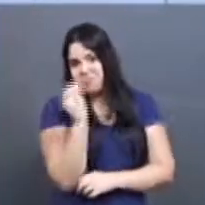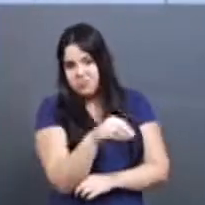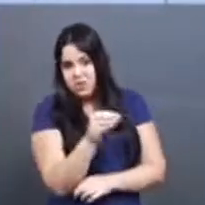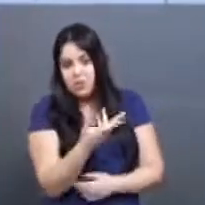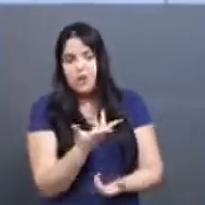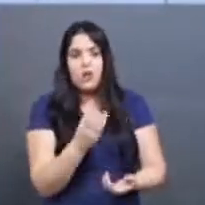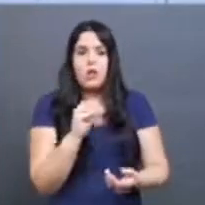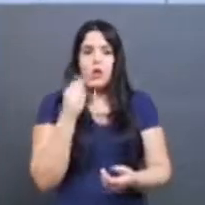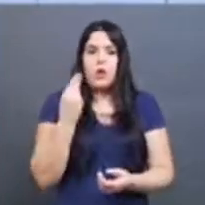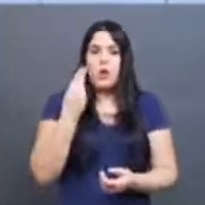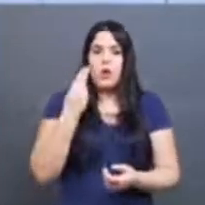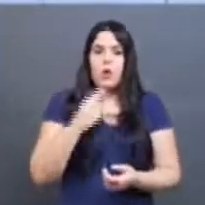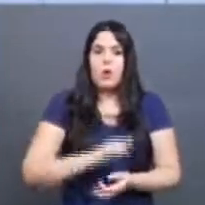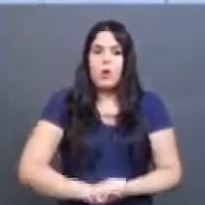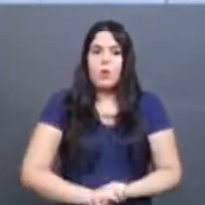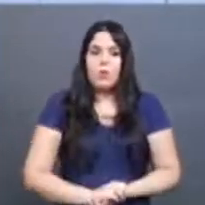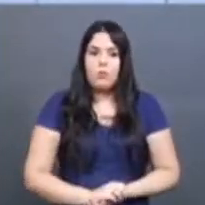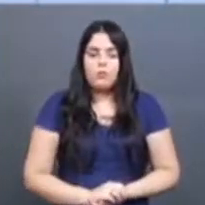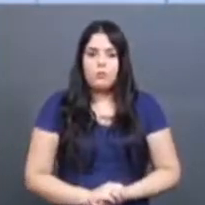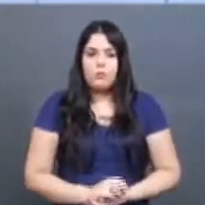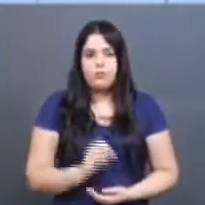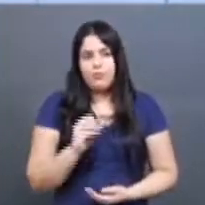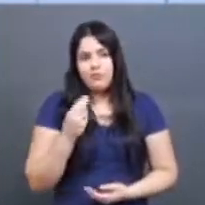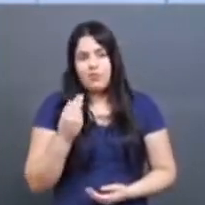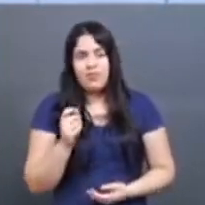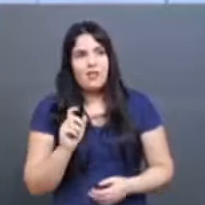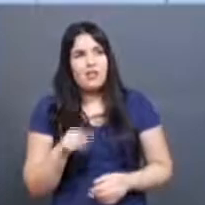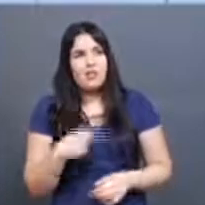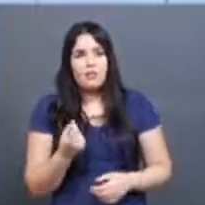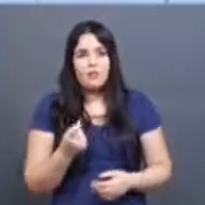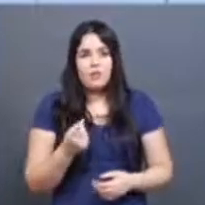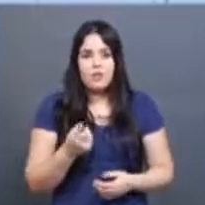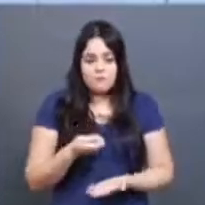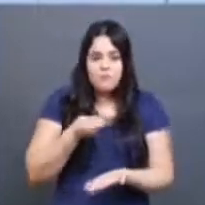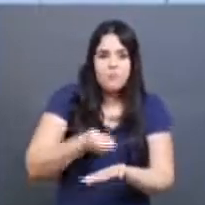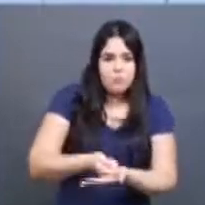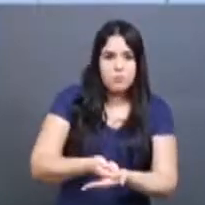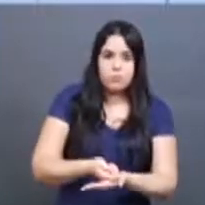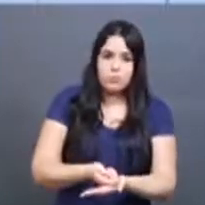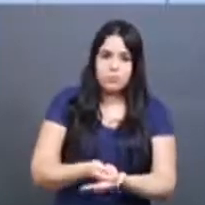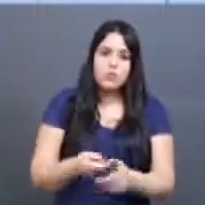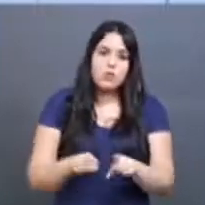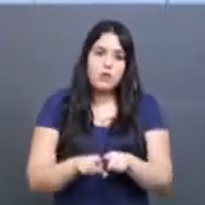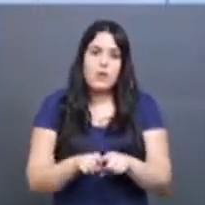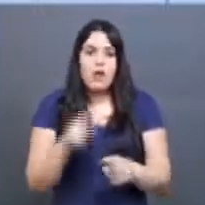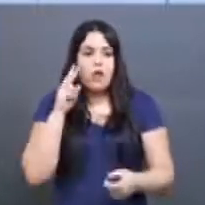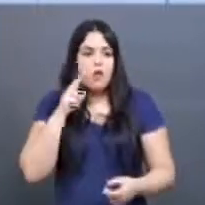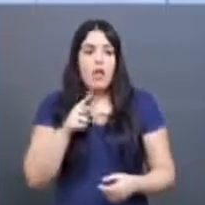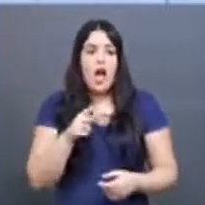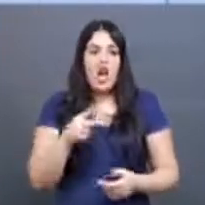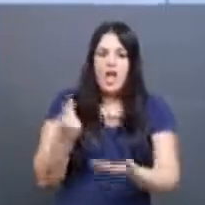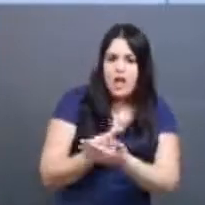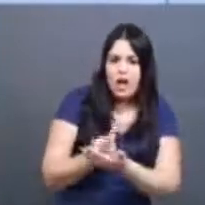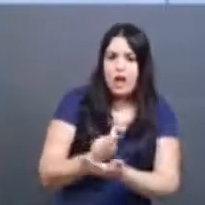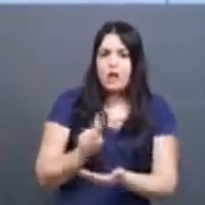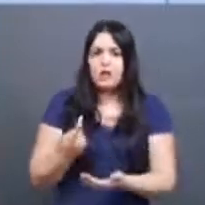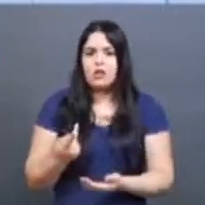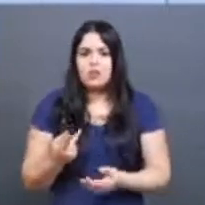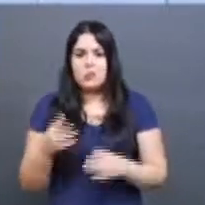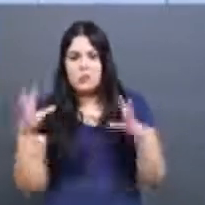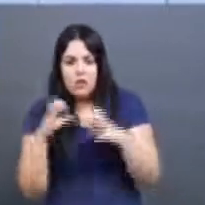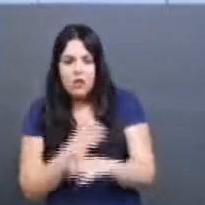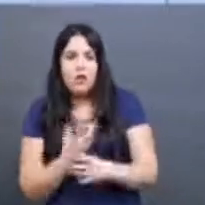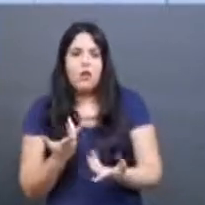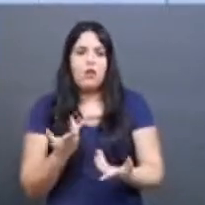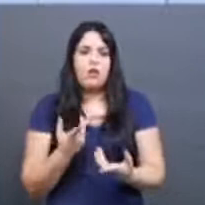ou são extremamente autoritárias também. Corrigem muito com briga, com